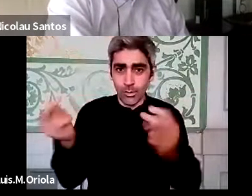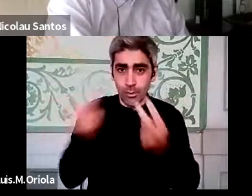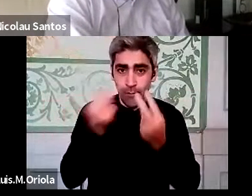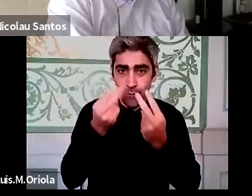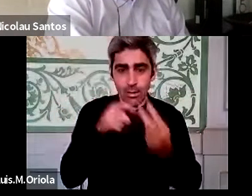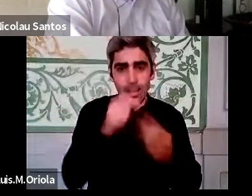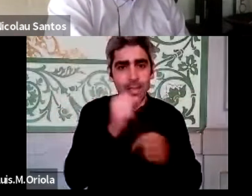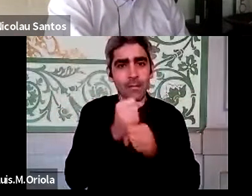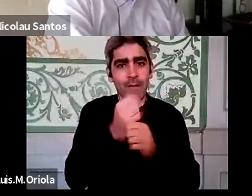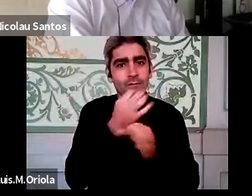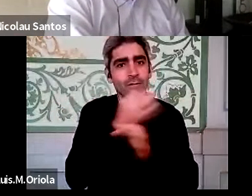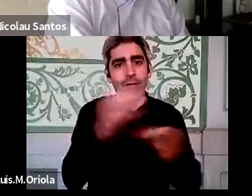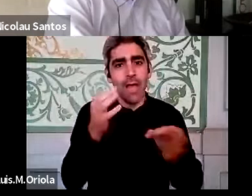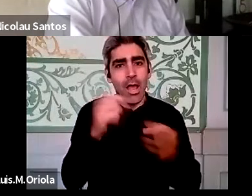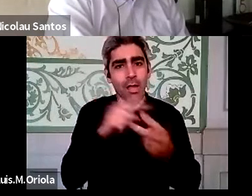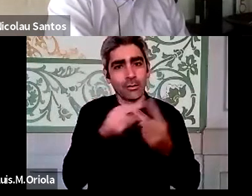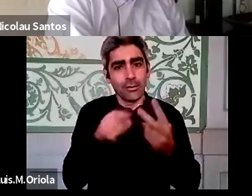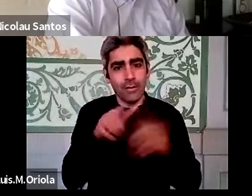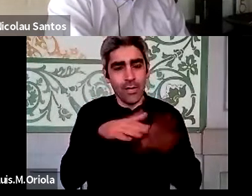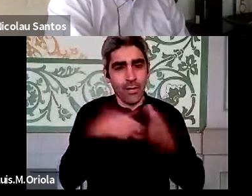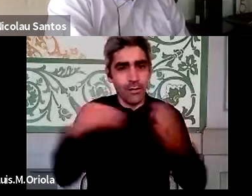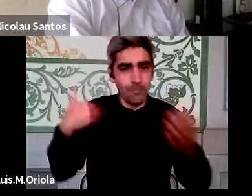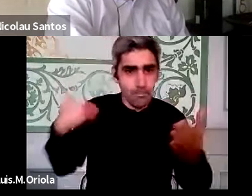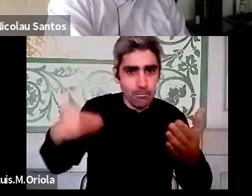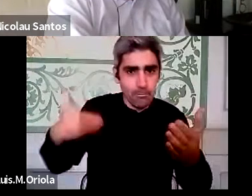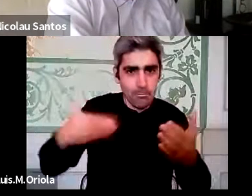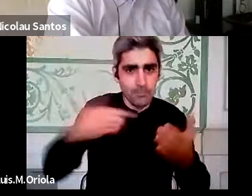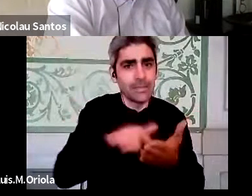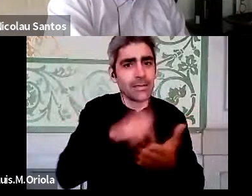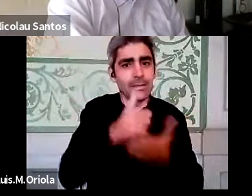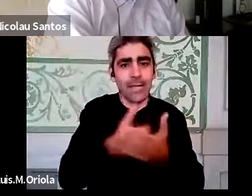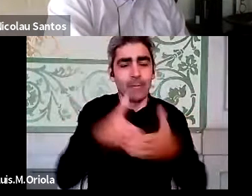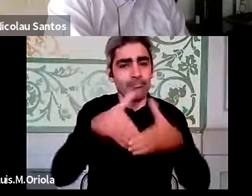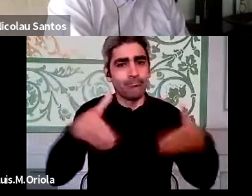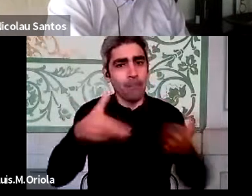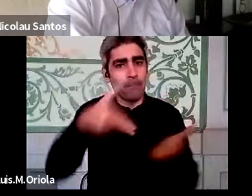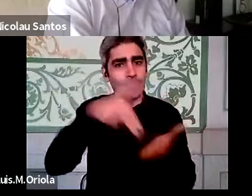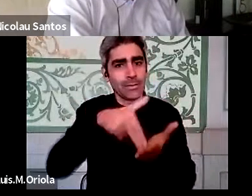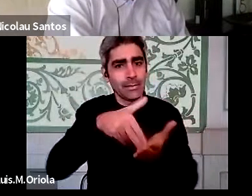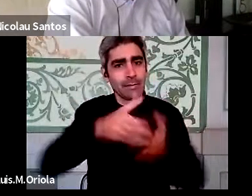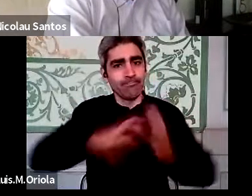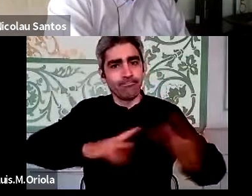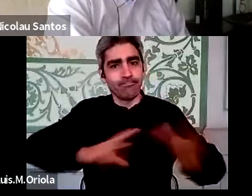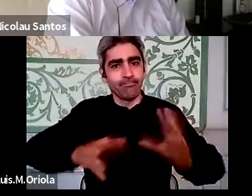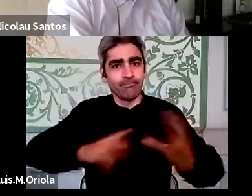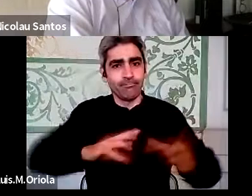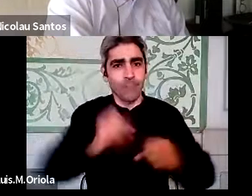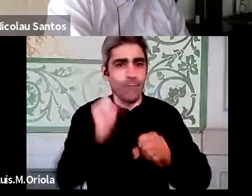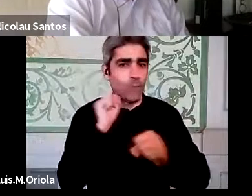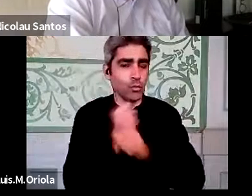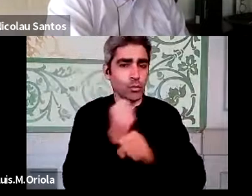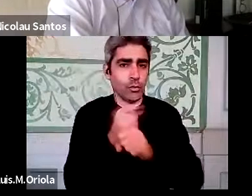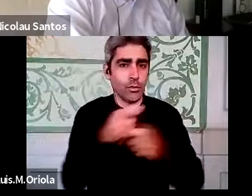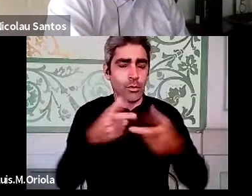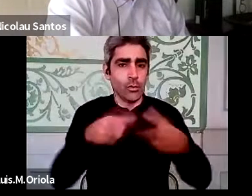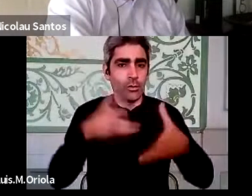trabalho fantástico que têm feito por estar sempre na linha da frente e sempre presentes para esta função da